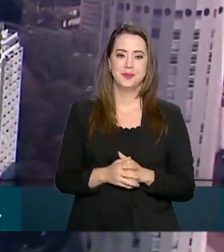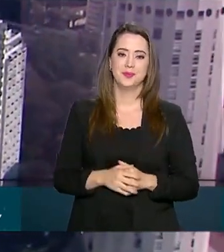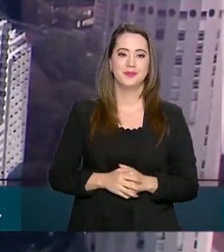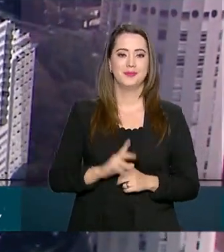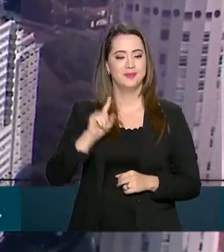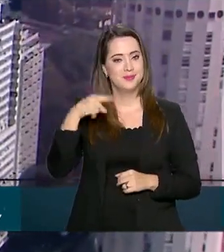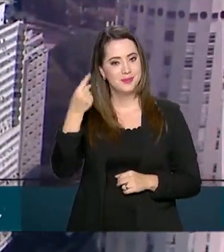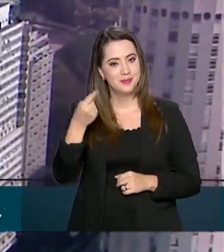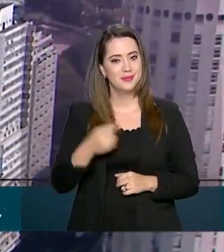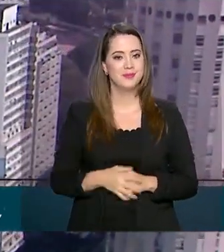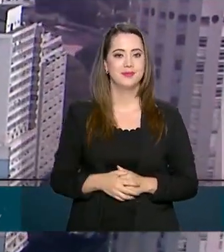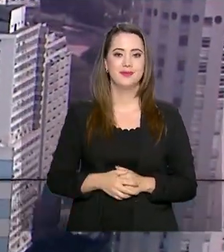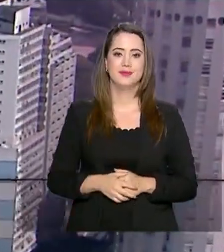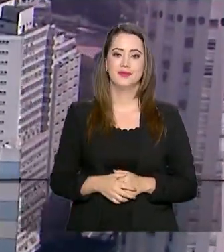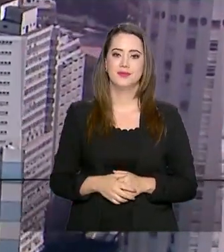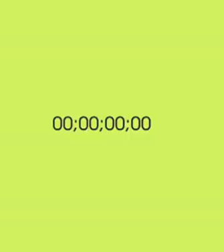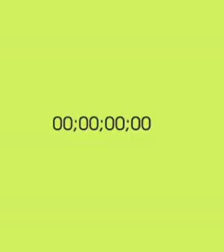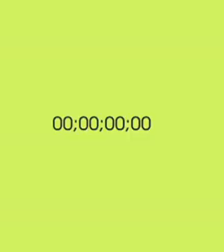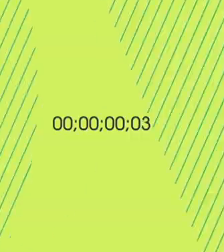sociais. Até a próxima!